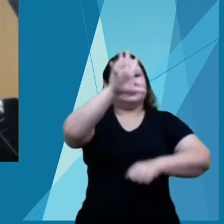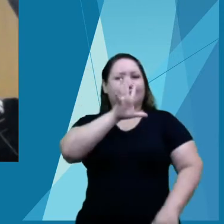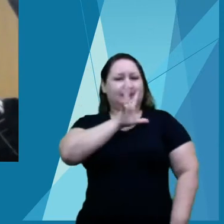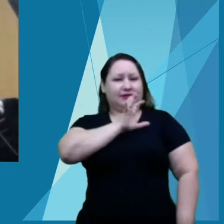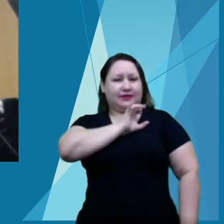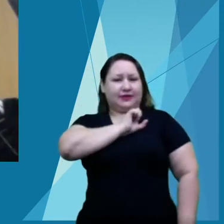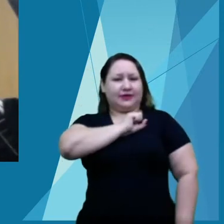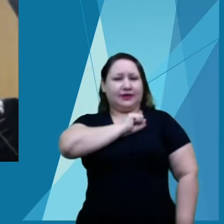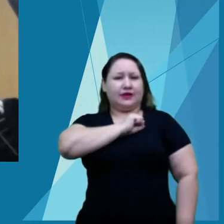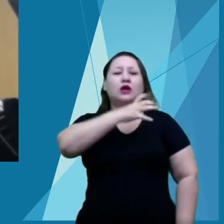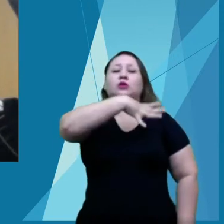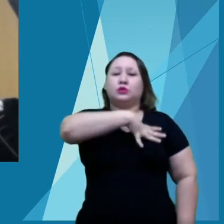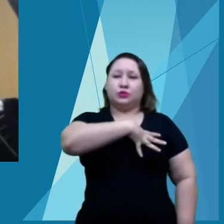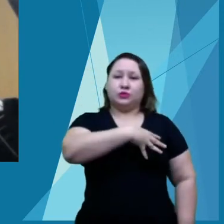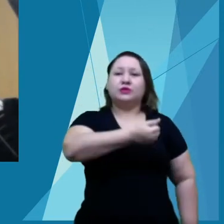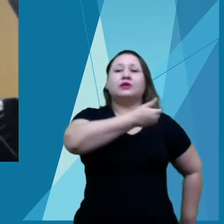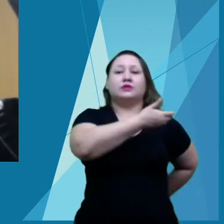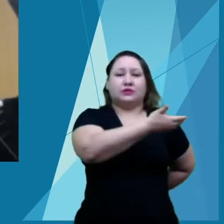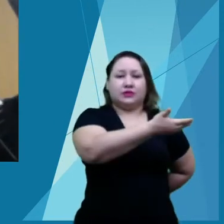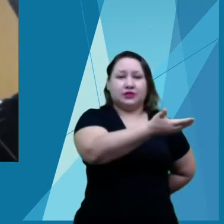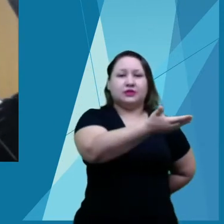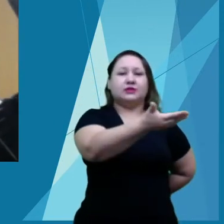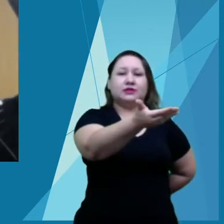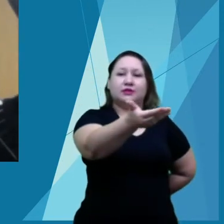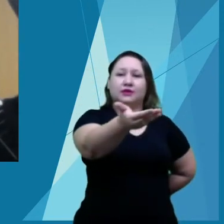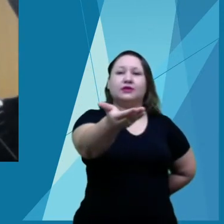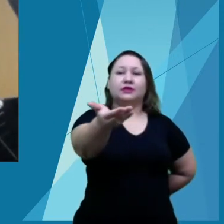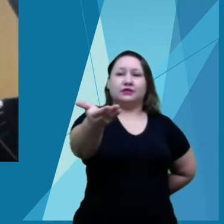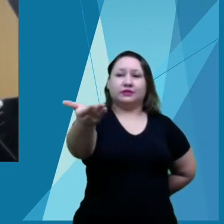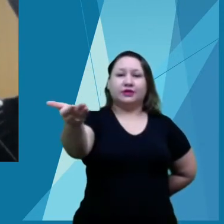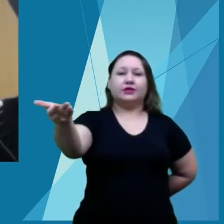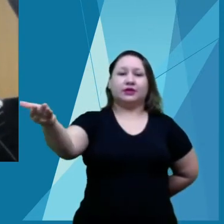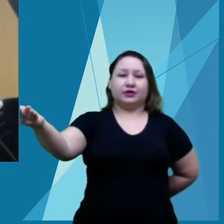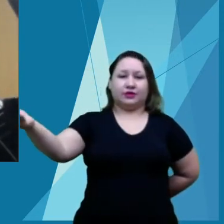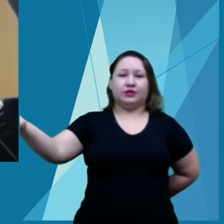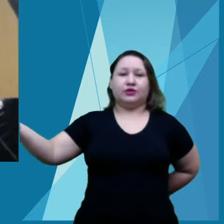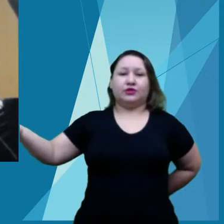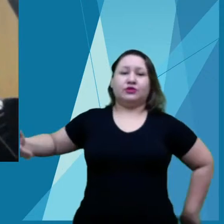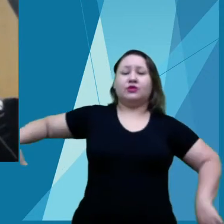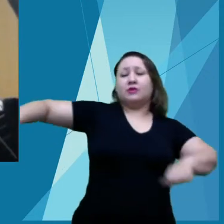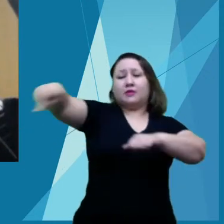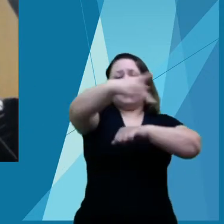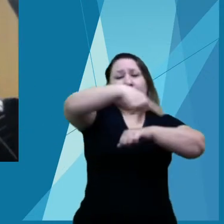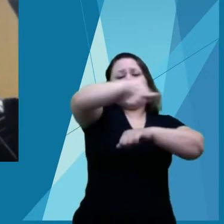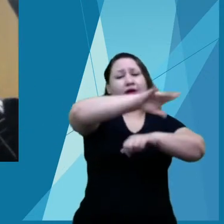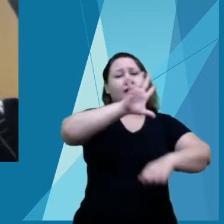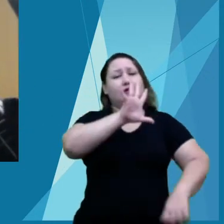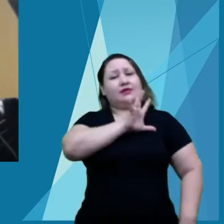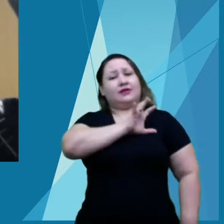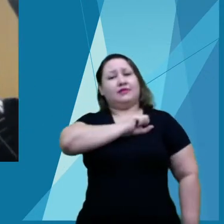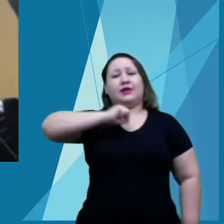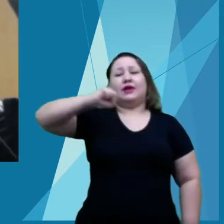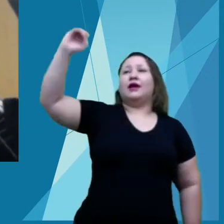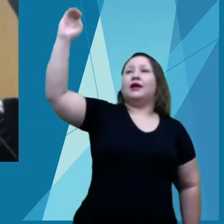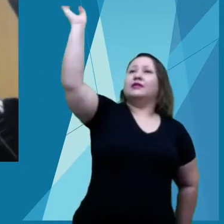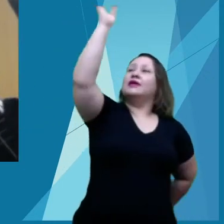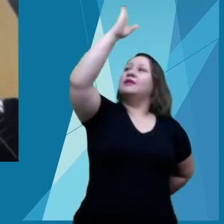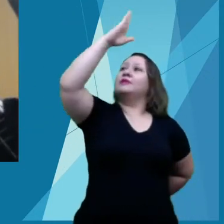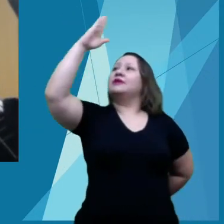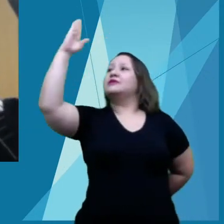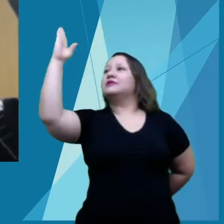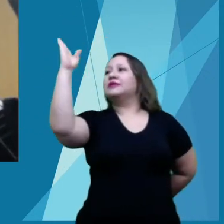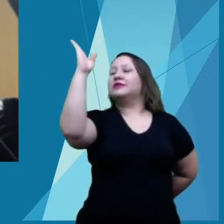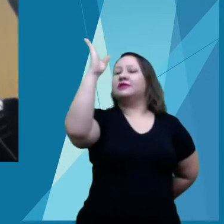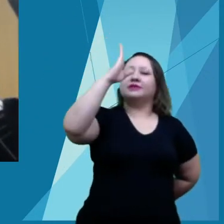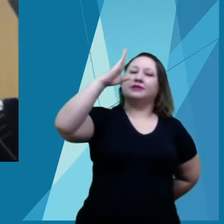Deitado eternamente em berço esplêndido, ao som do mar e à luz